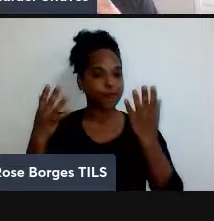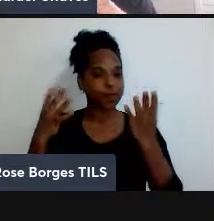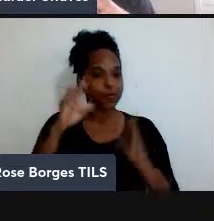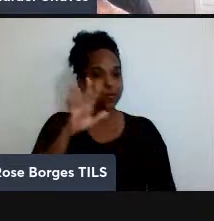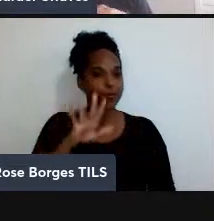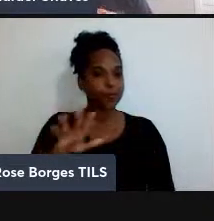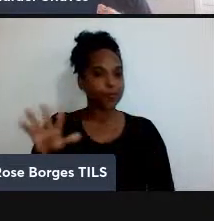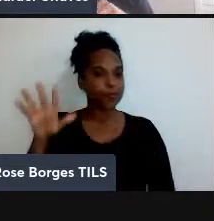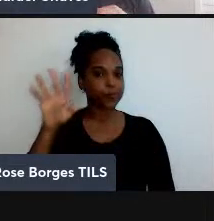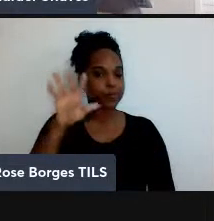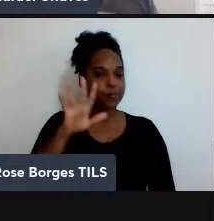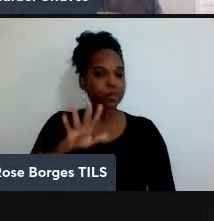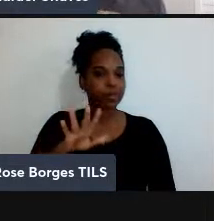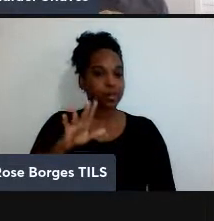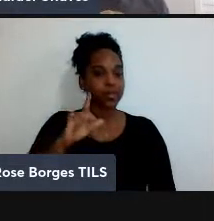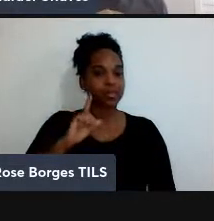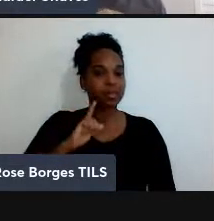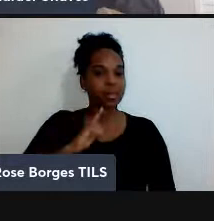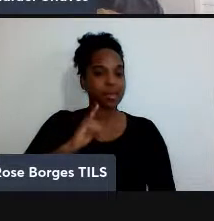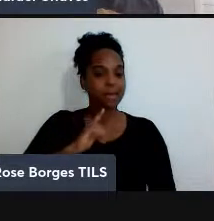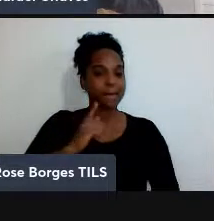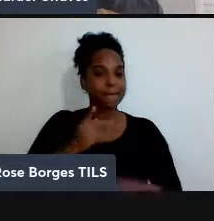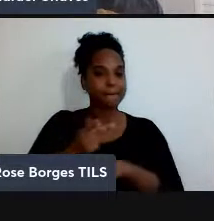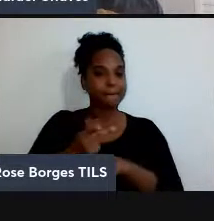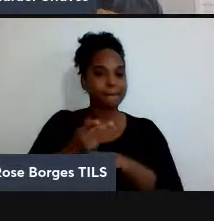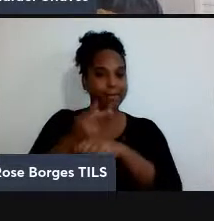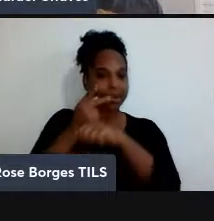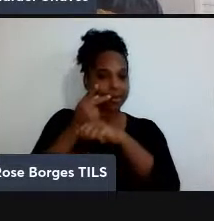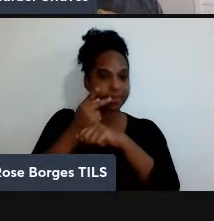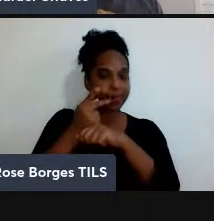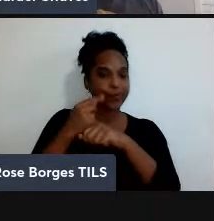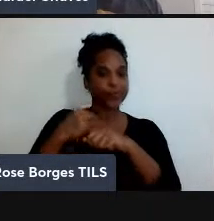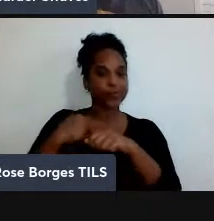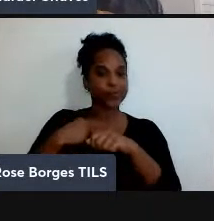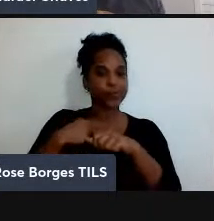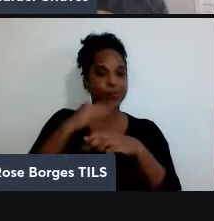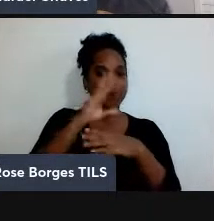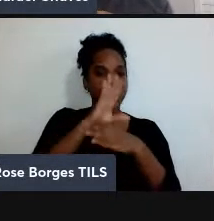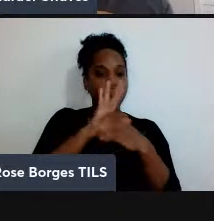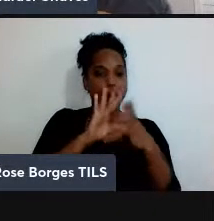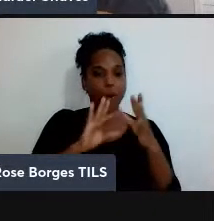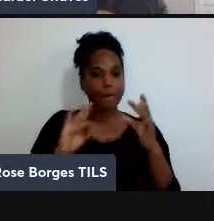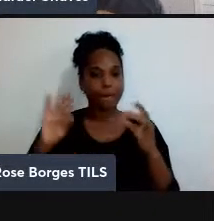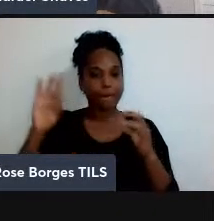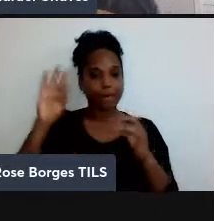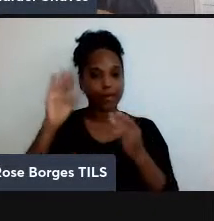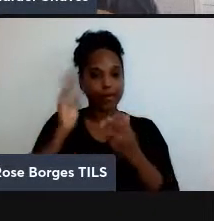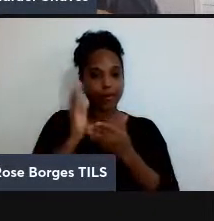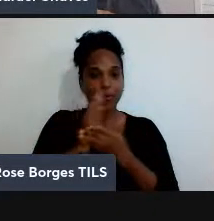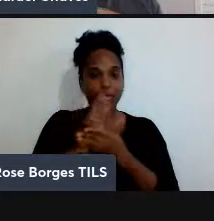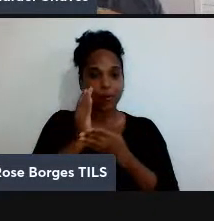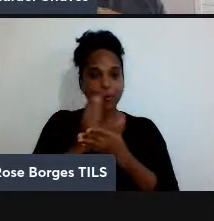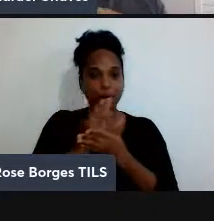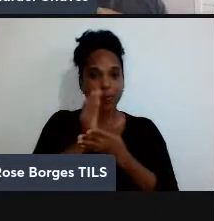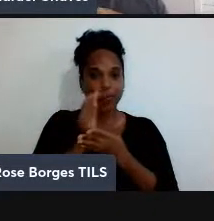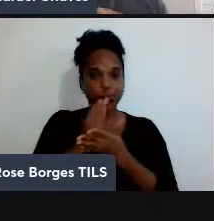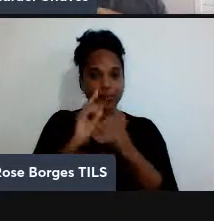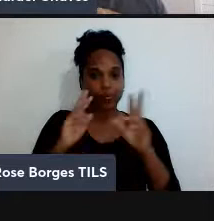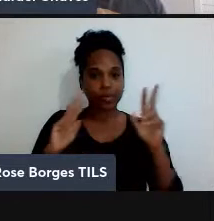falar sobre esse prêmio. Então, aqui eu copio uma coisa que eu escrevi num livro que eu lancei recentemente, de divulgação